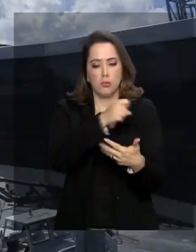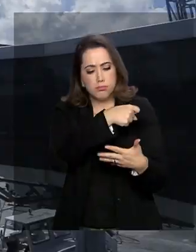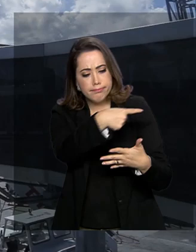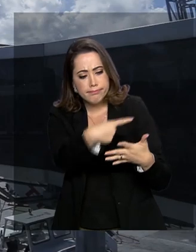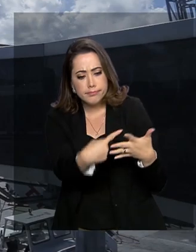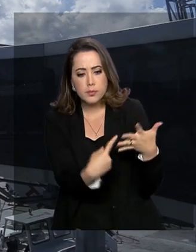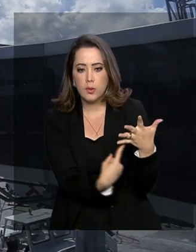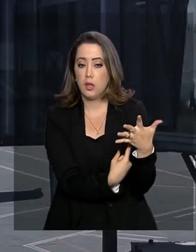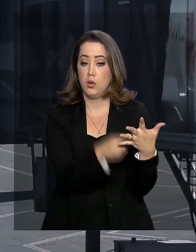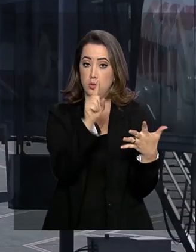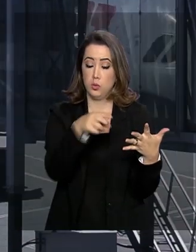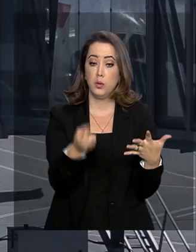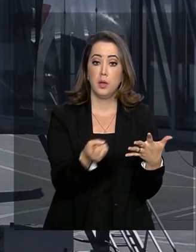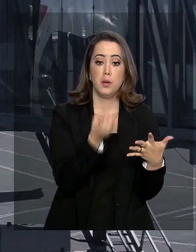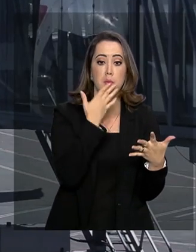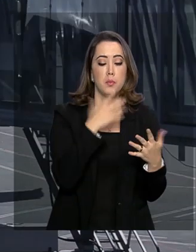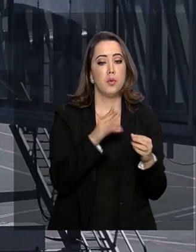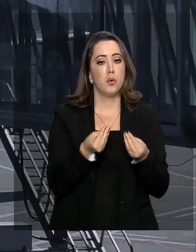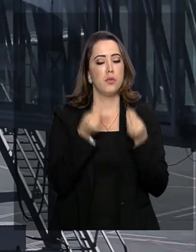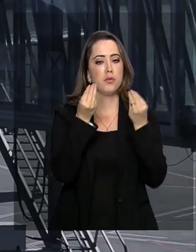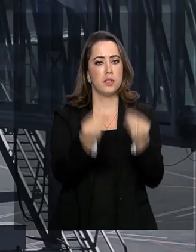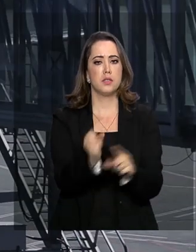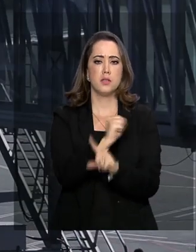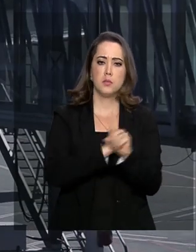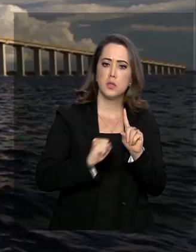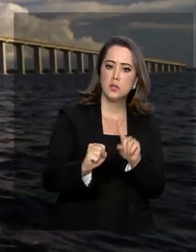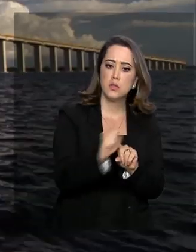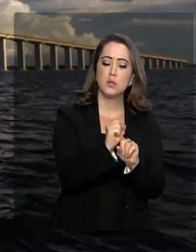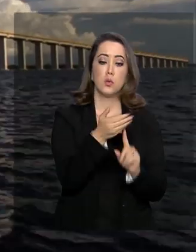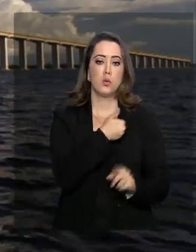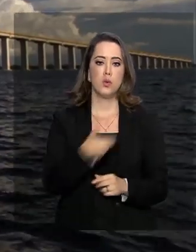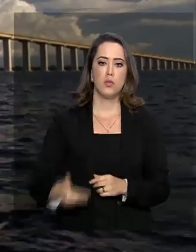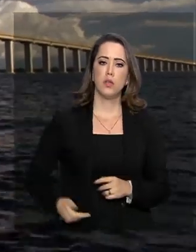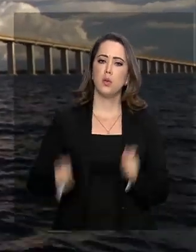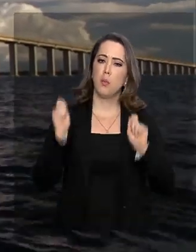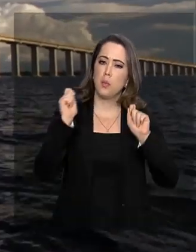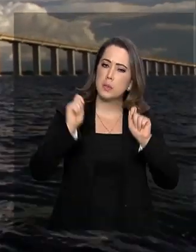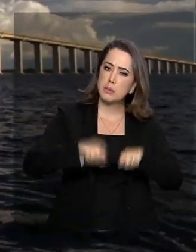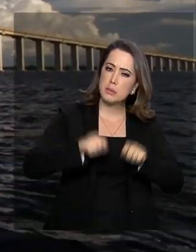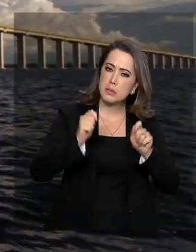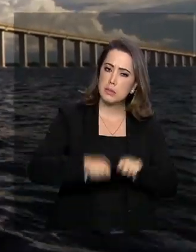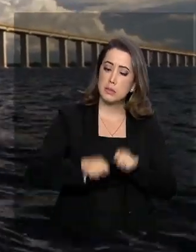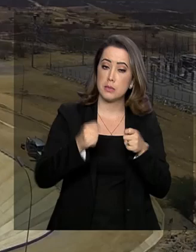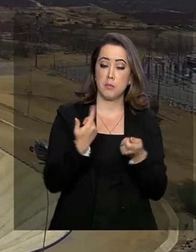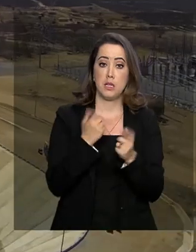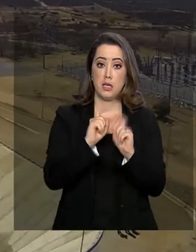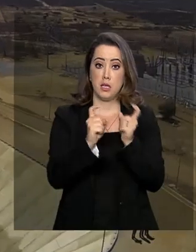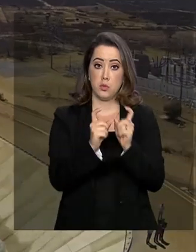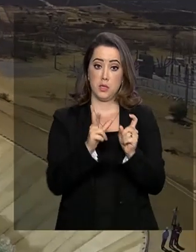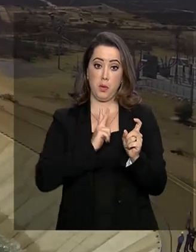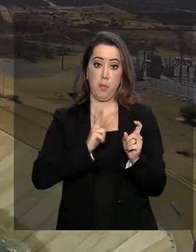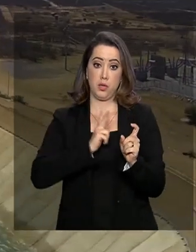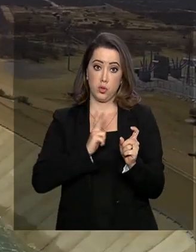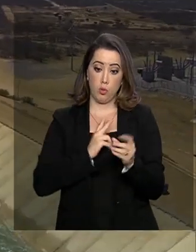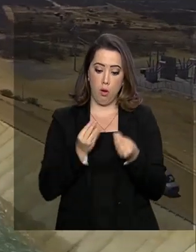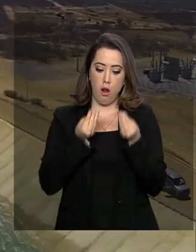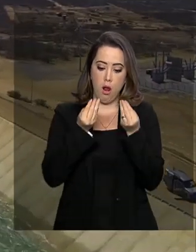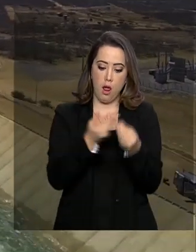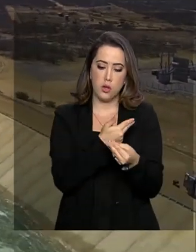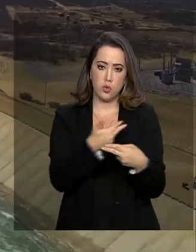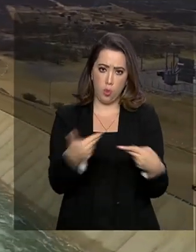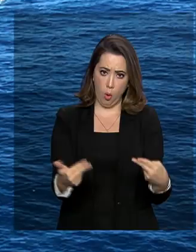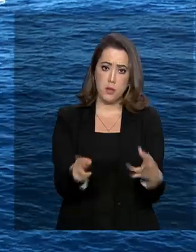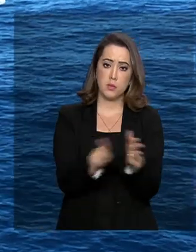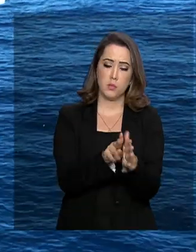alguns dos benefícios oferecidos à sociedade quando o governo permite a concessão de bens públicos para a iniciativa privada.